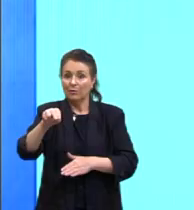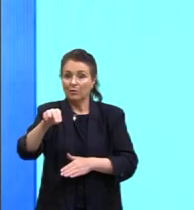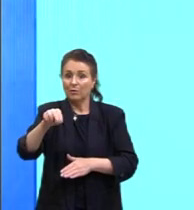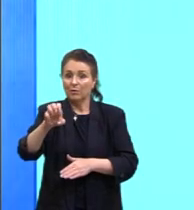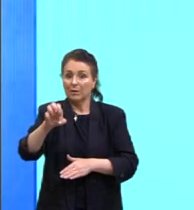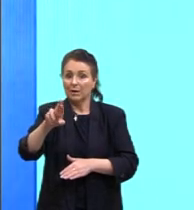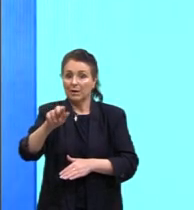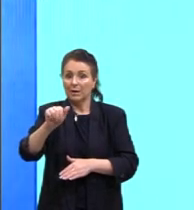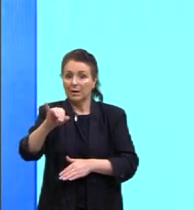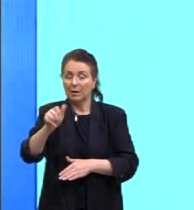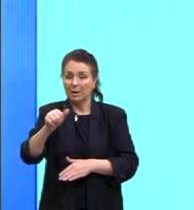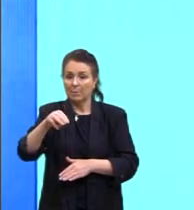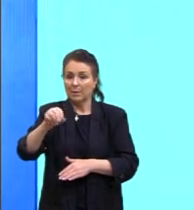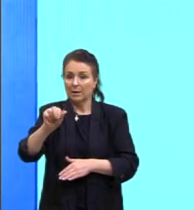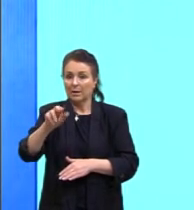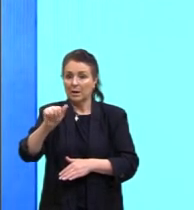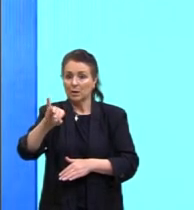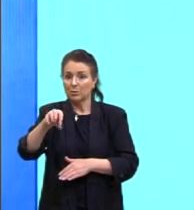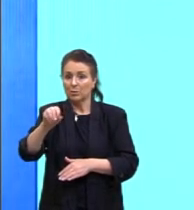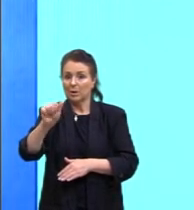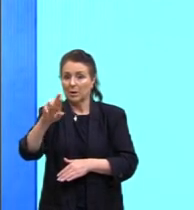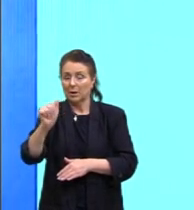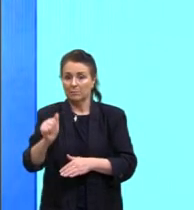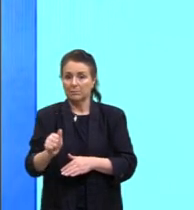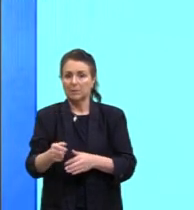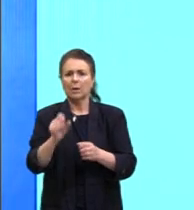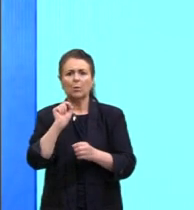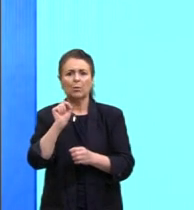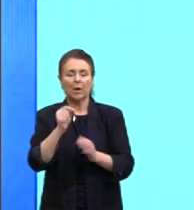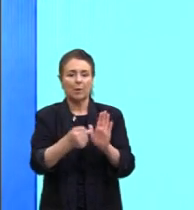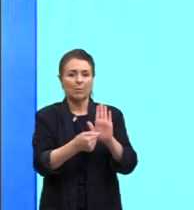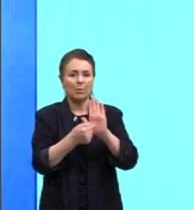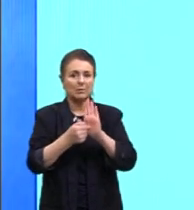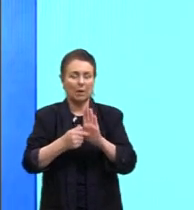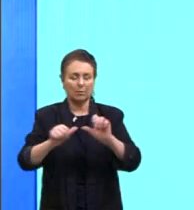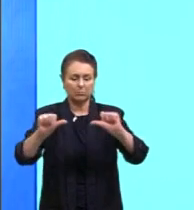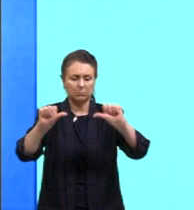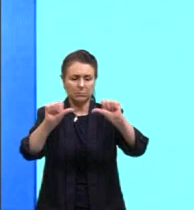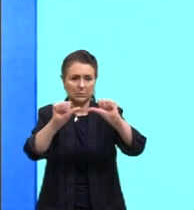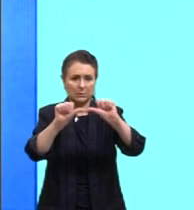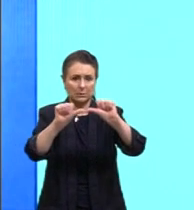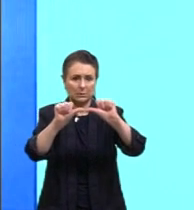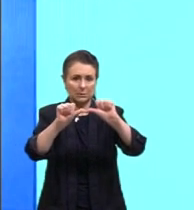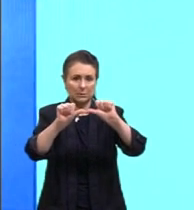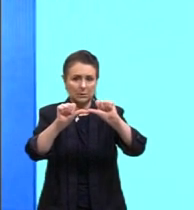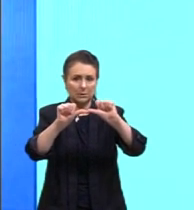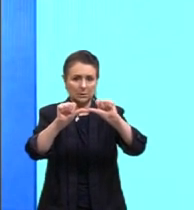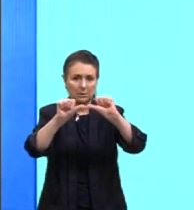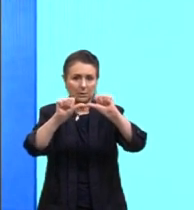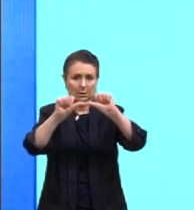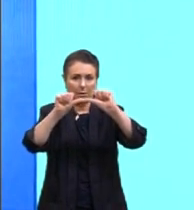Vamos lá. A, evidenciar a simetria na disposição das peças,